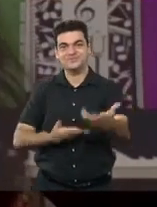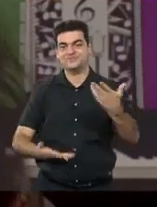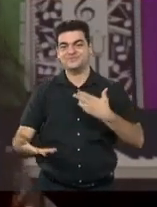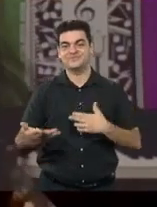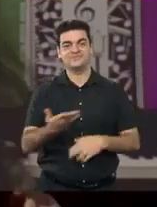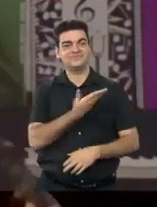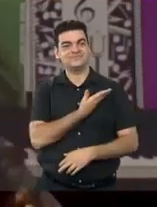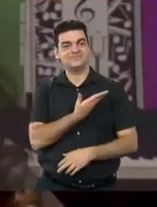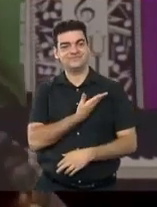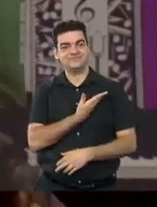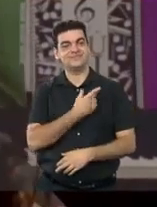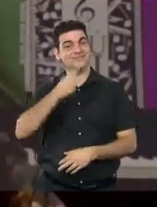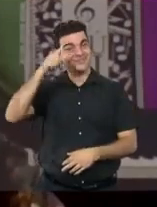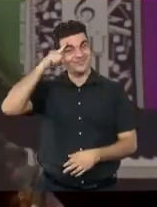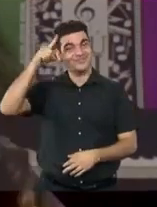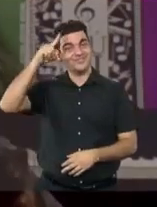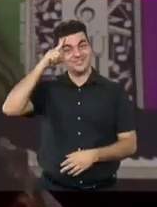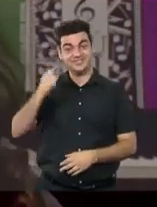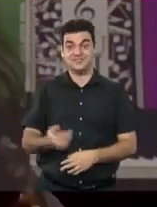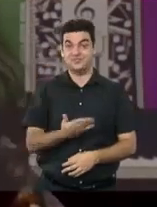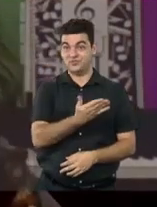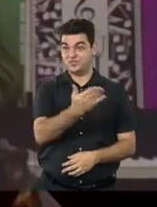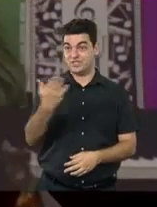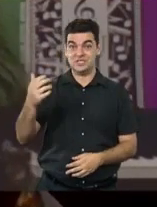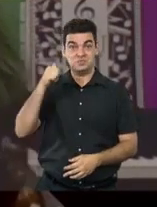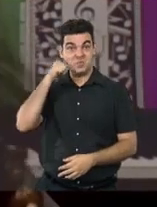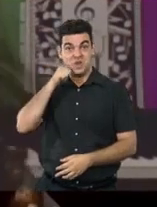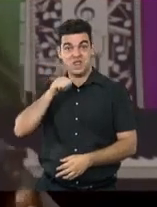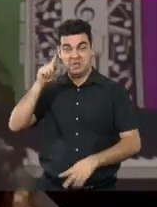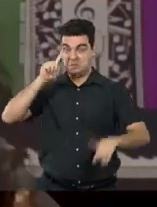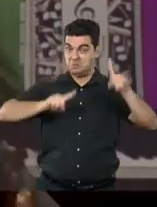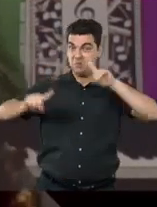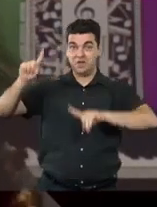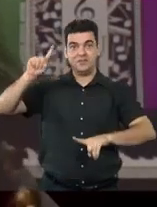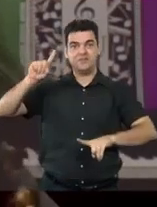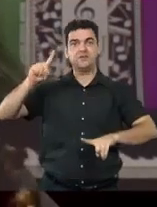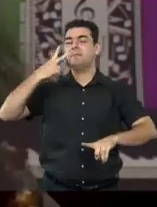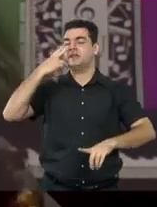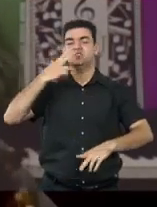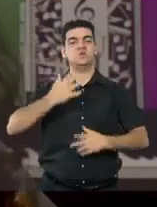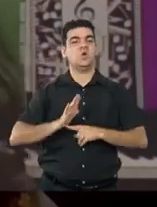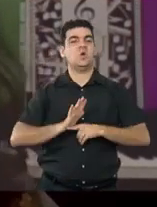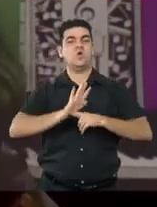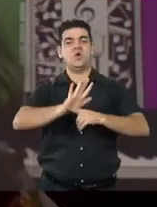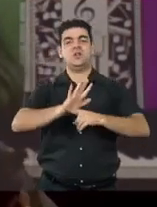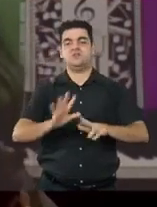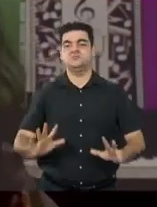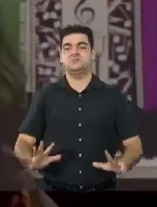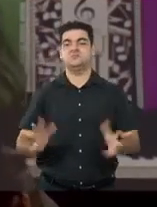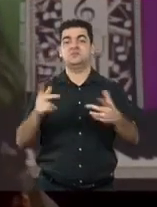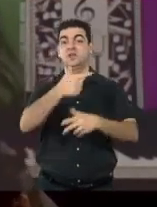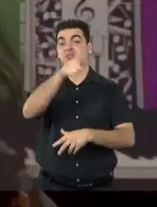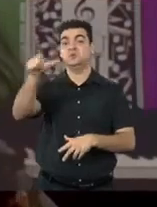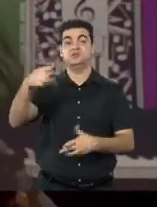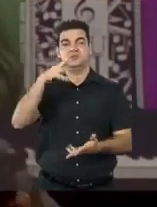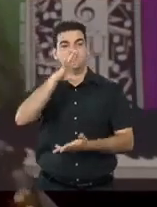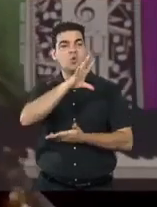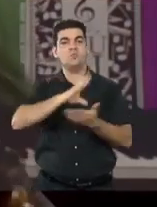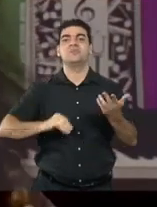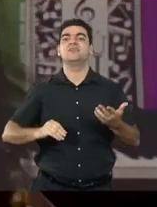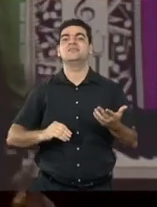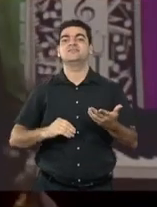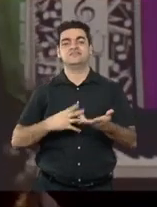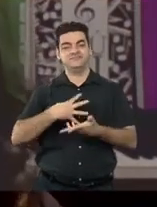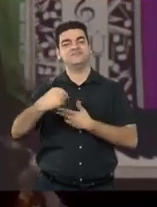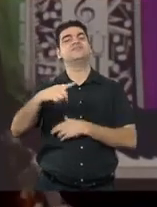prática diária. Cada mulher que lidera e vive o seu propósito inspira outras tantas a liderar e a